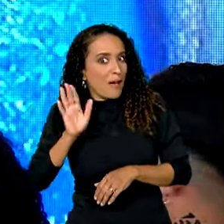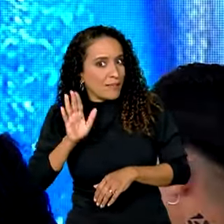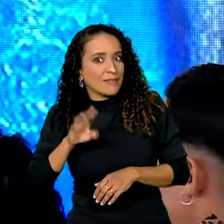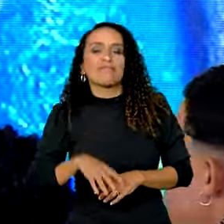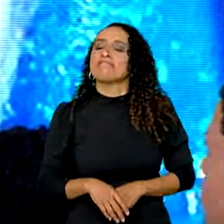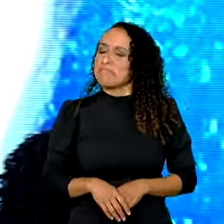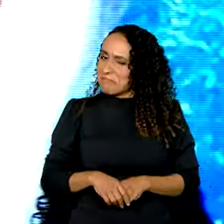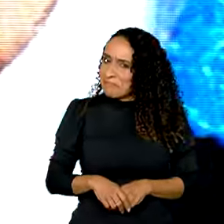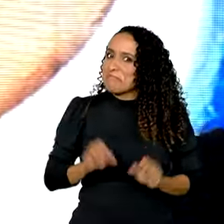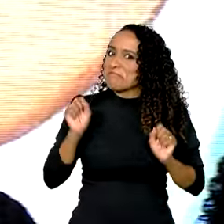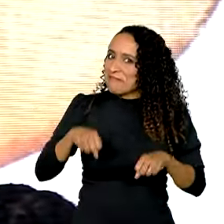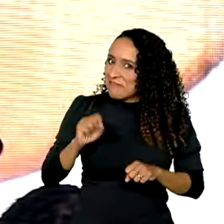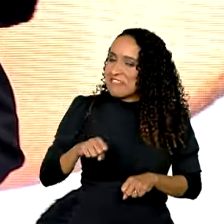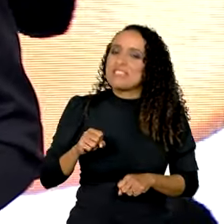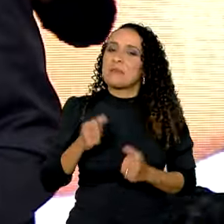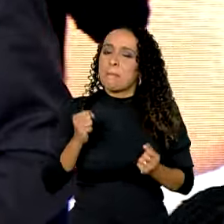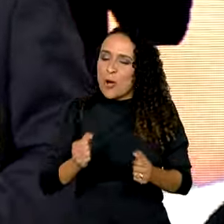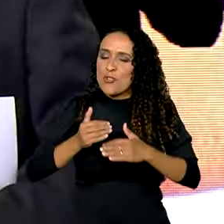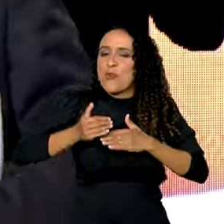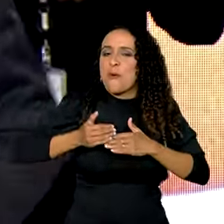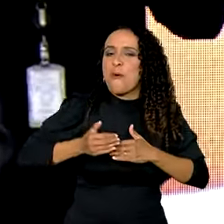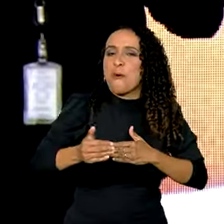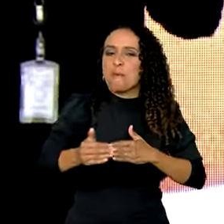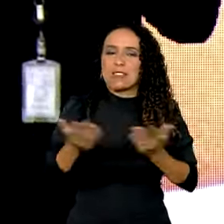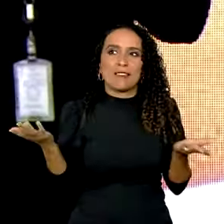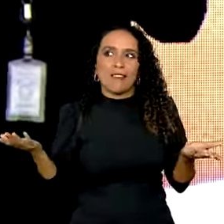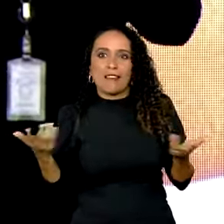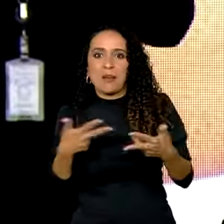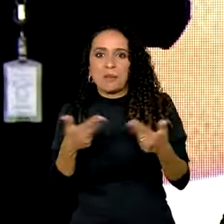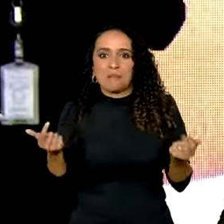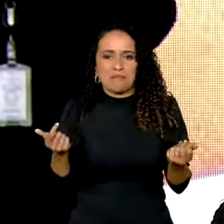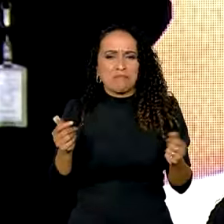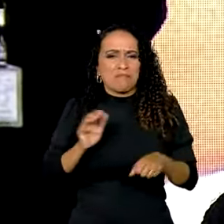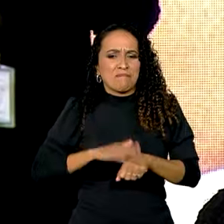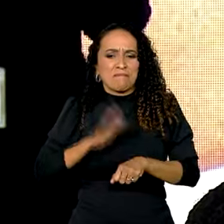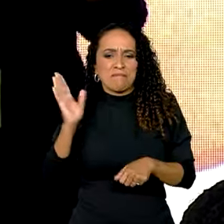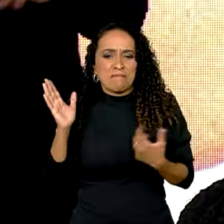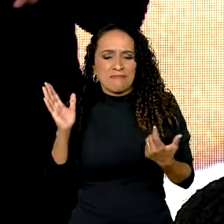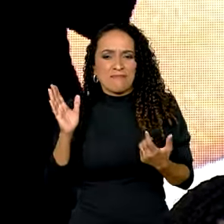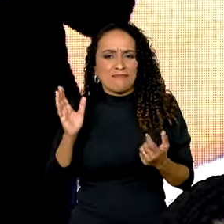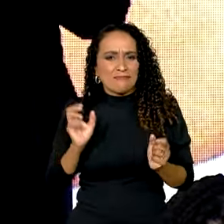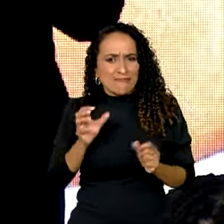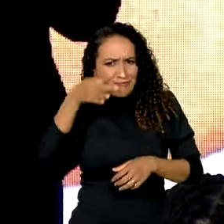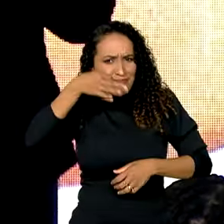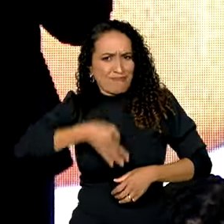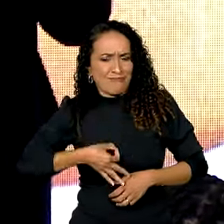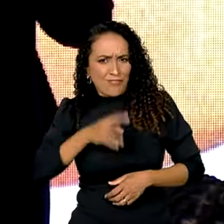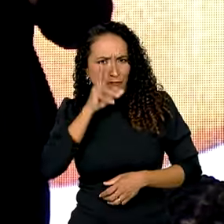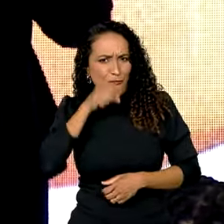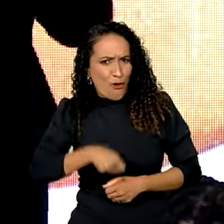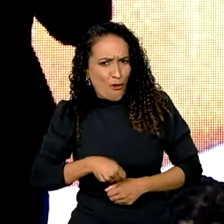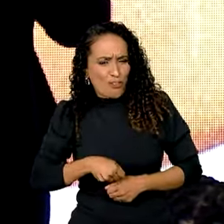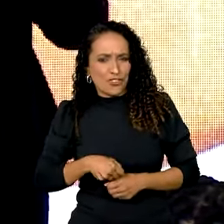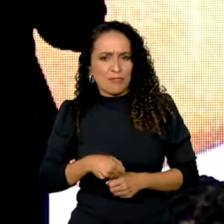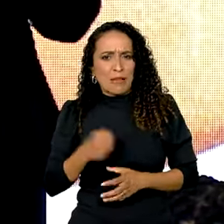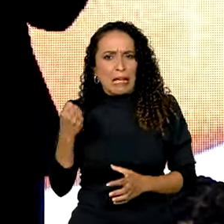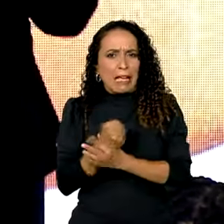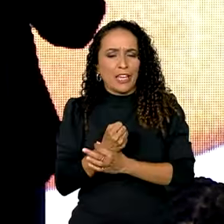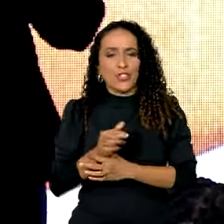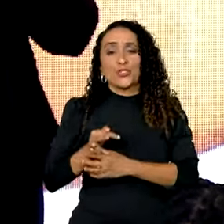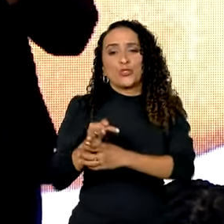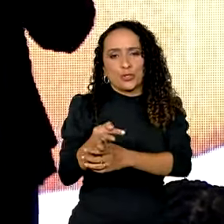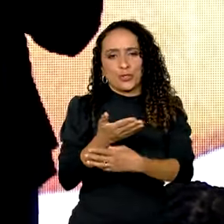Aí sim já dá para começar uma coisa mais forte para garantir o futuro de